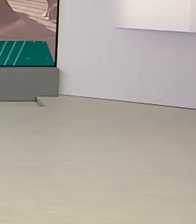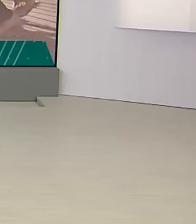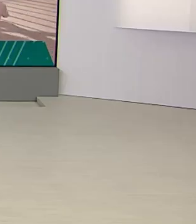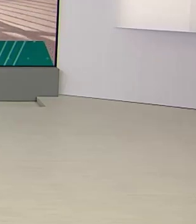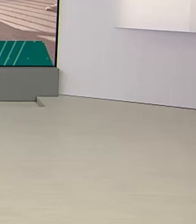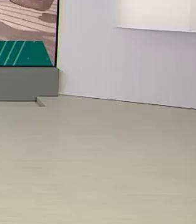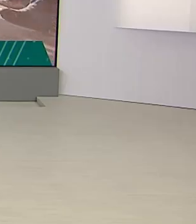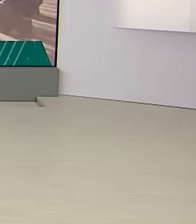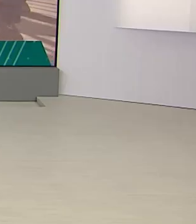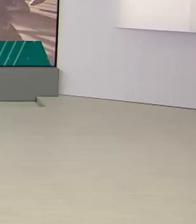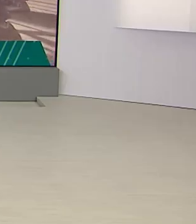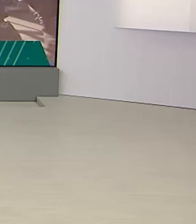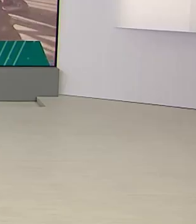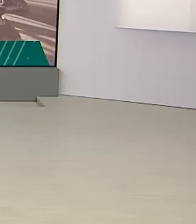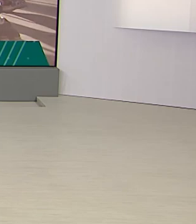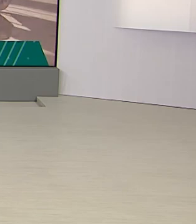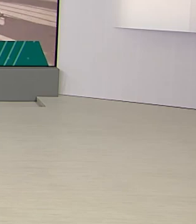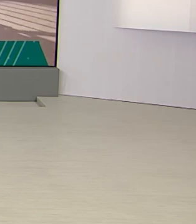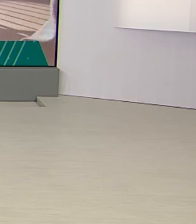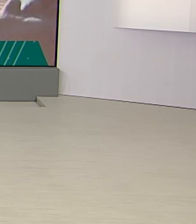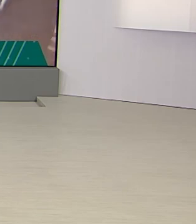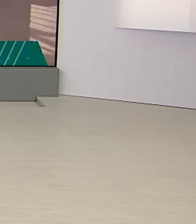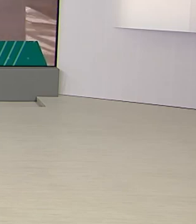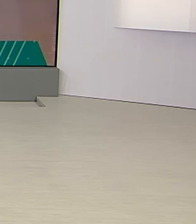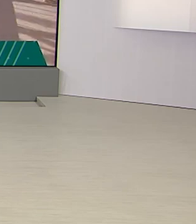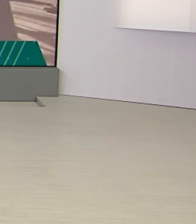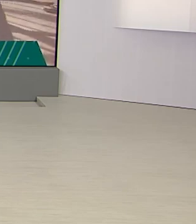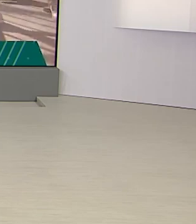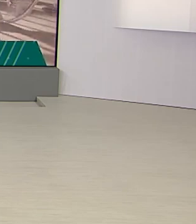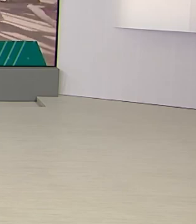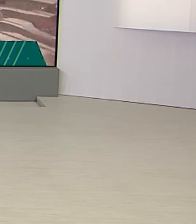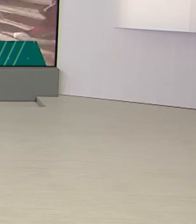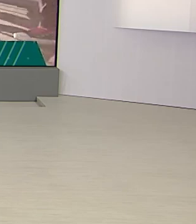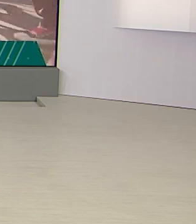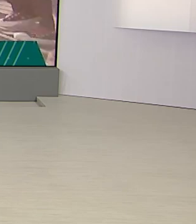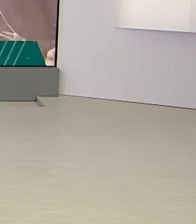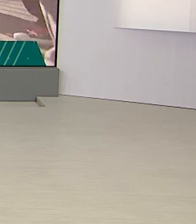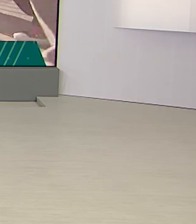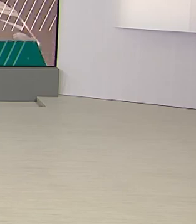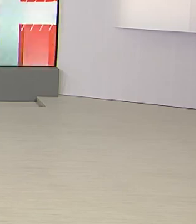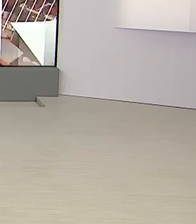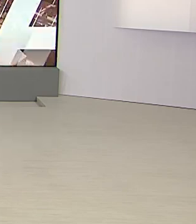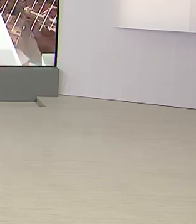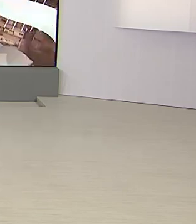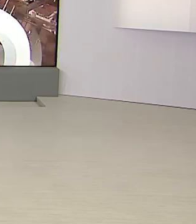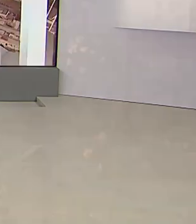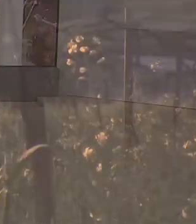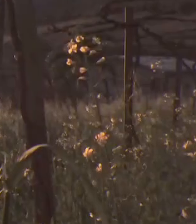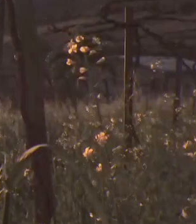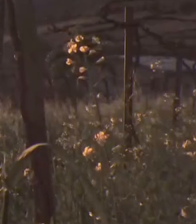Hoje é segunda-feira, 13 de abril de 2020. O Brasil em Dia começa agora.